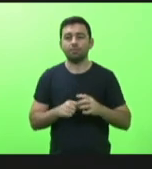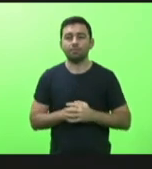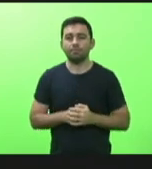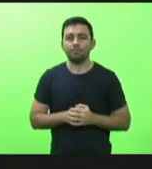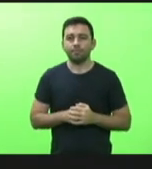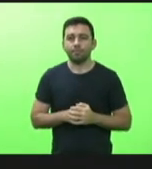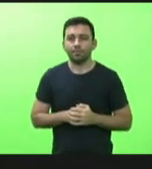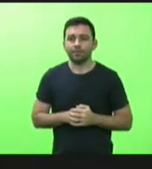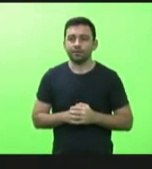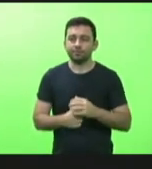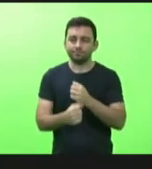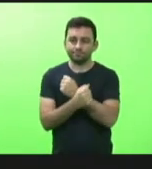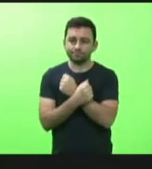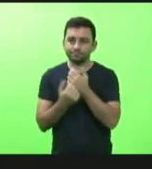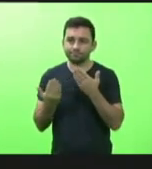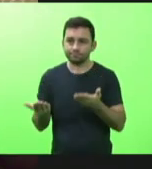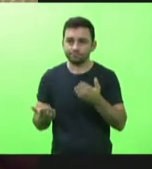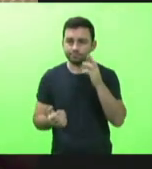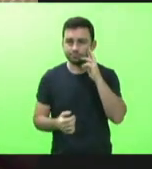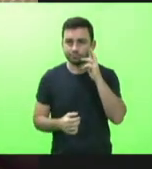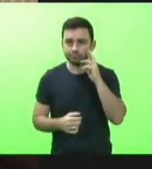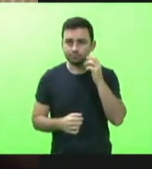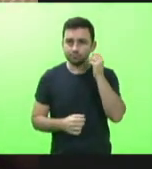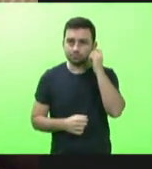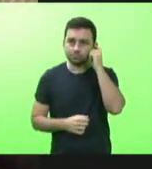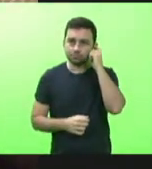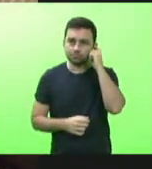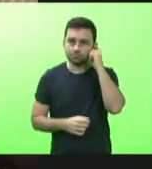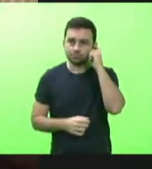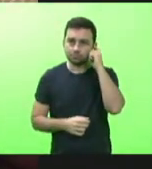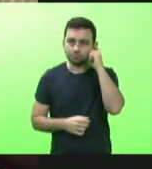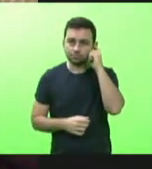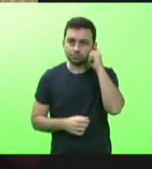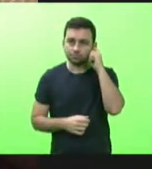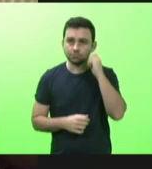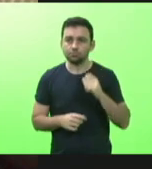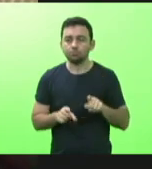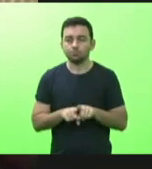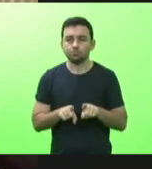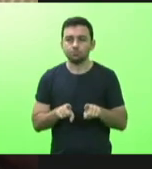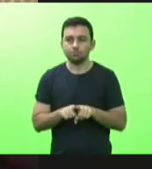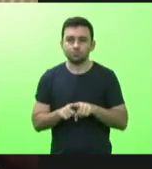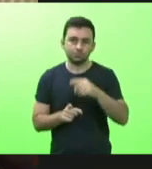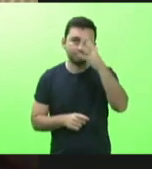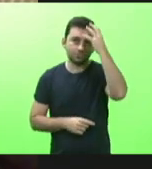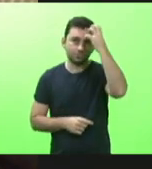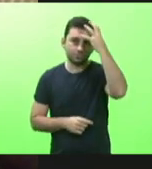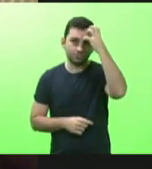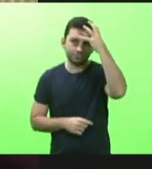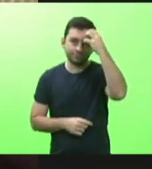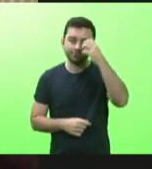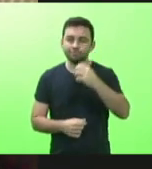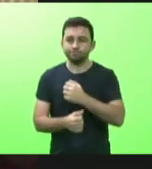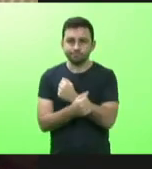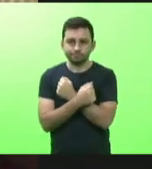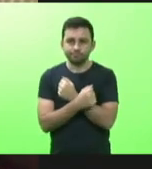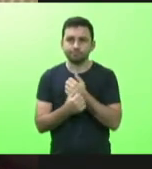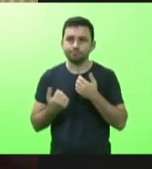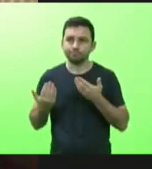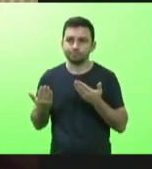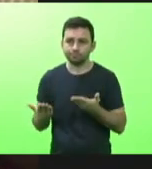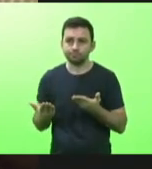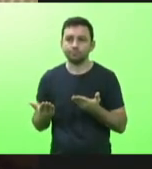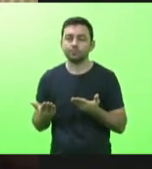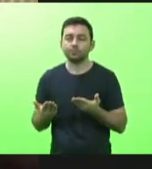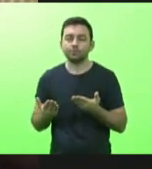Alba, também, que está ali. E ao deputado Ismael, que está também por